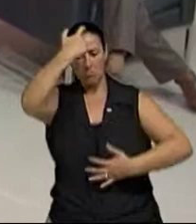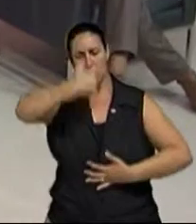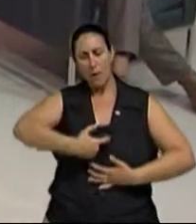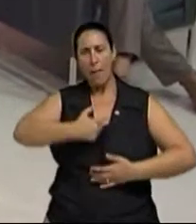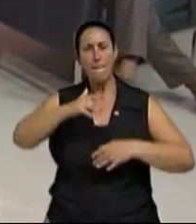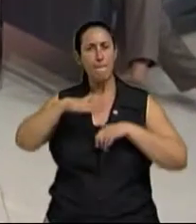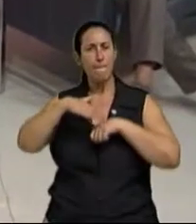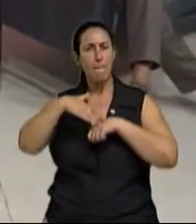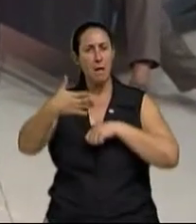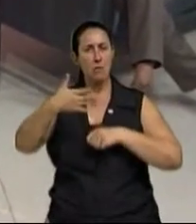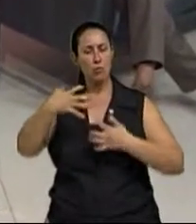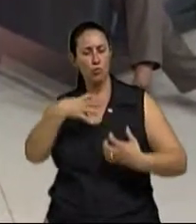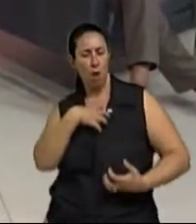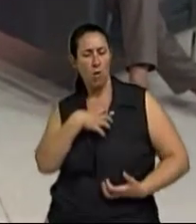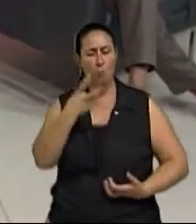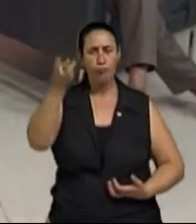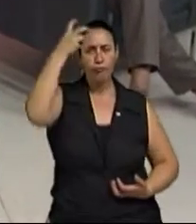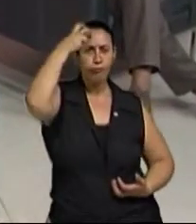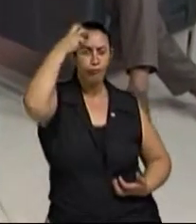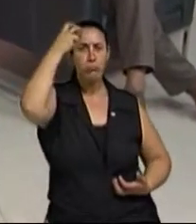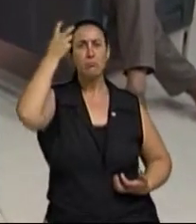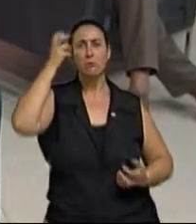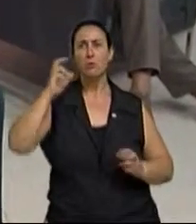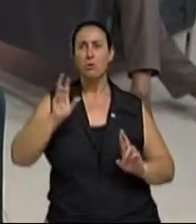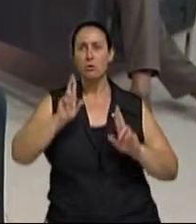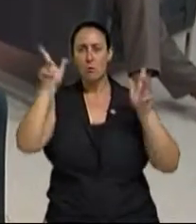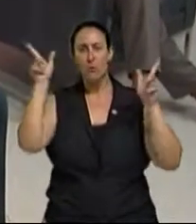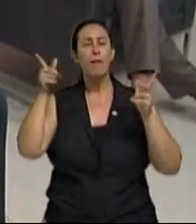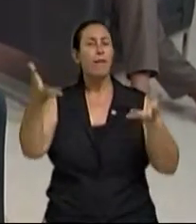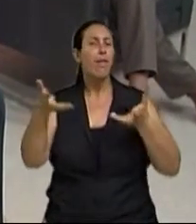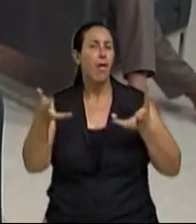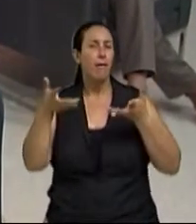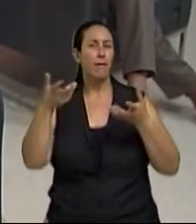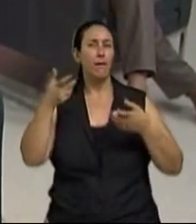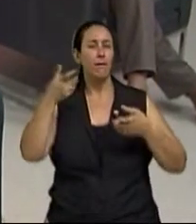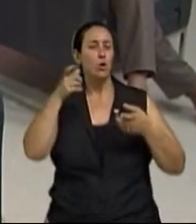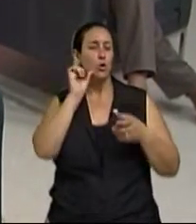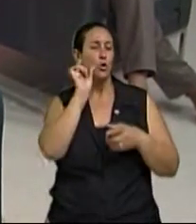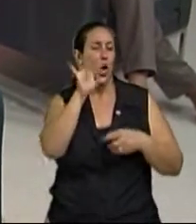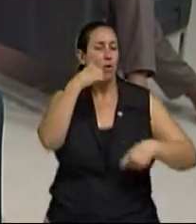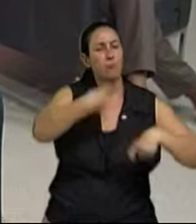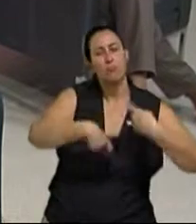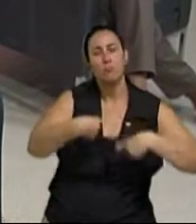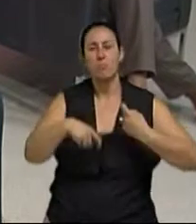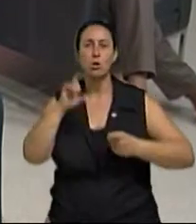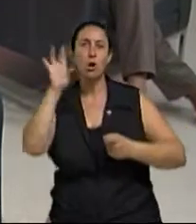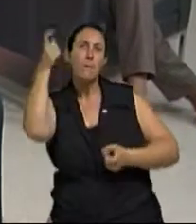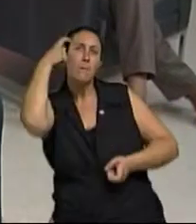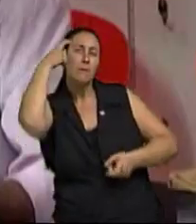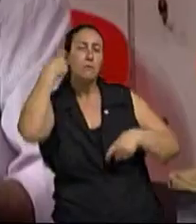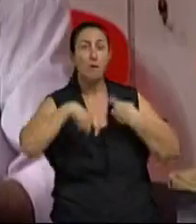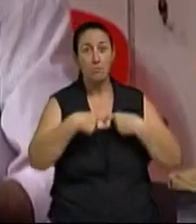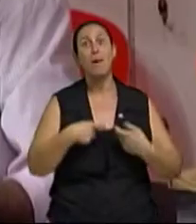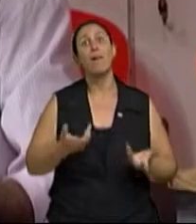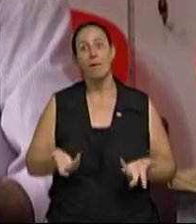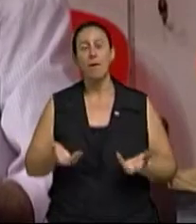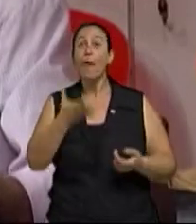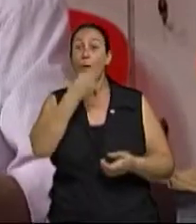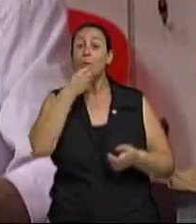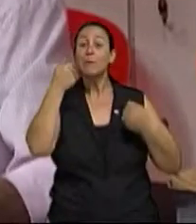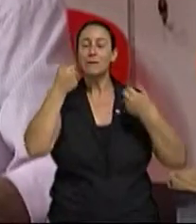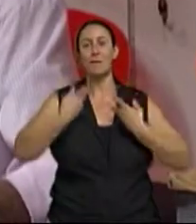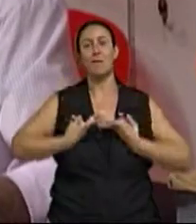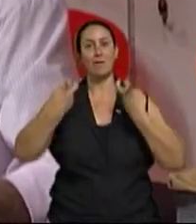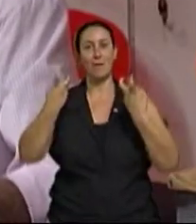vamos ter uma diferença bem significativa. Principalmente vamos ter uma realização muito menor. Isso é uma coisa que o homem também precisa se dar